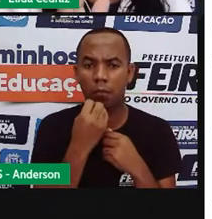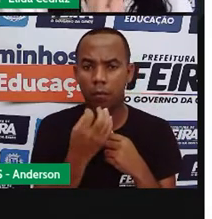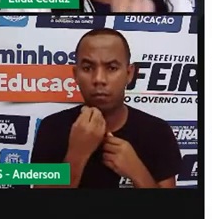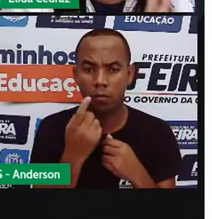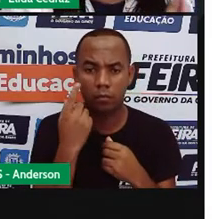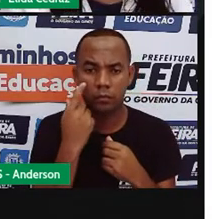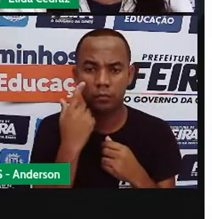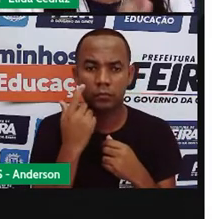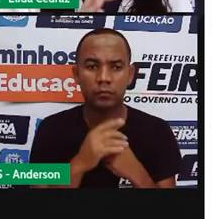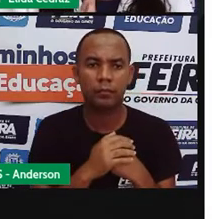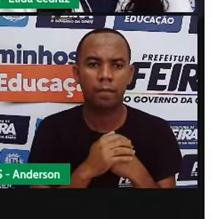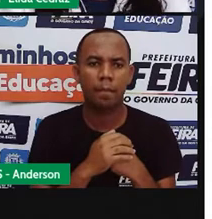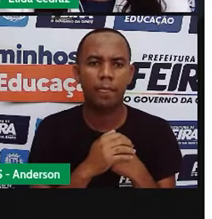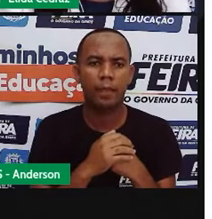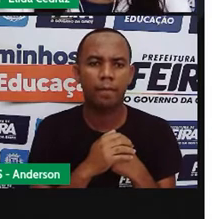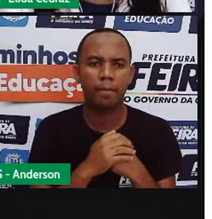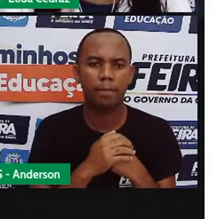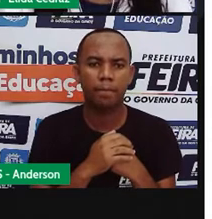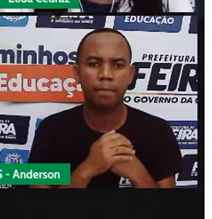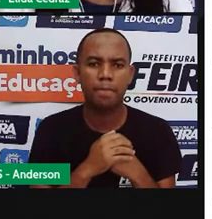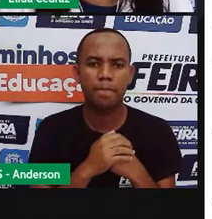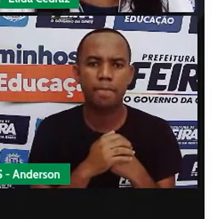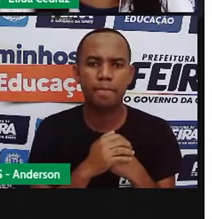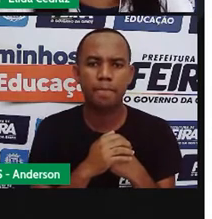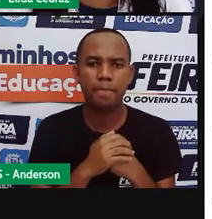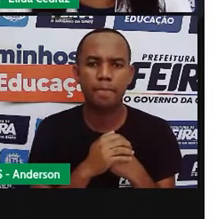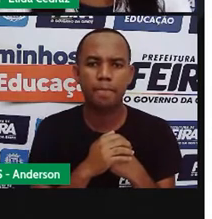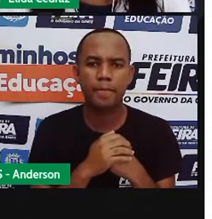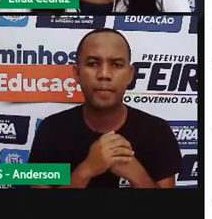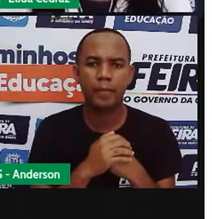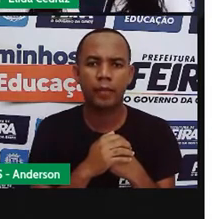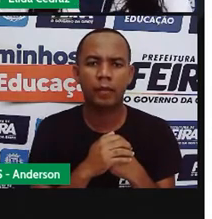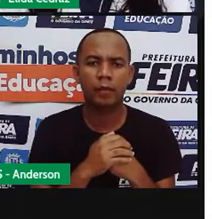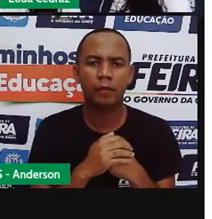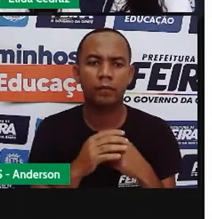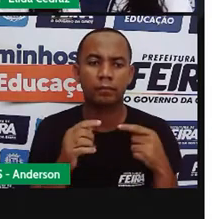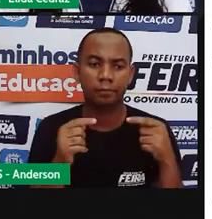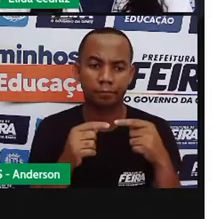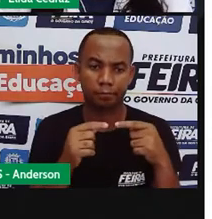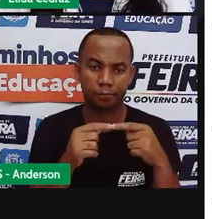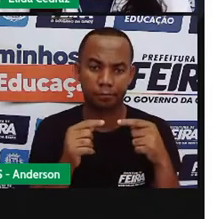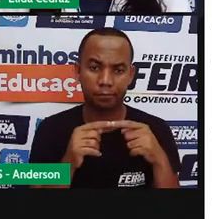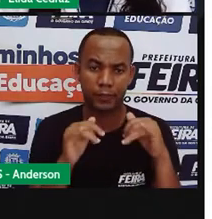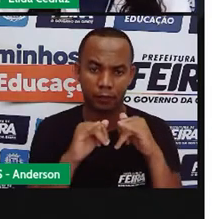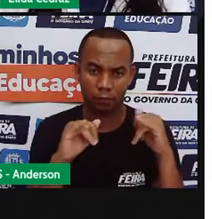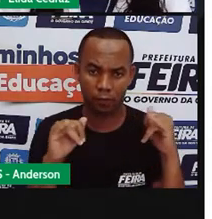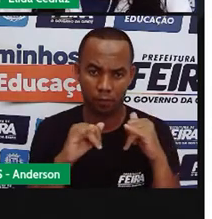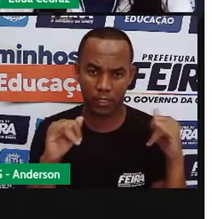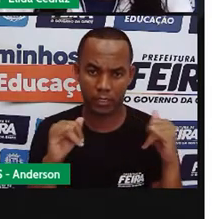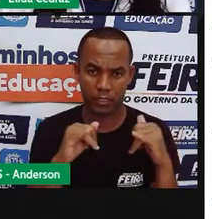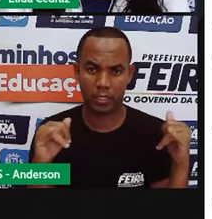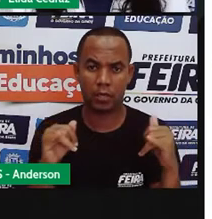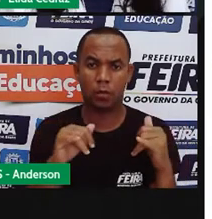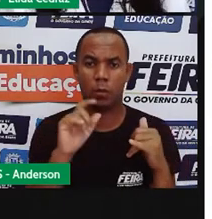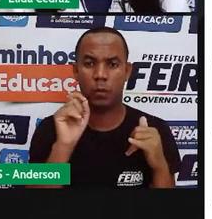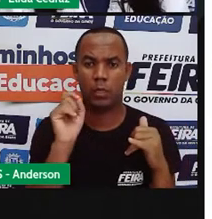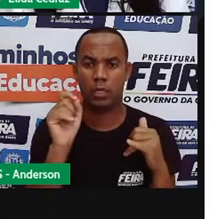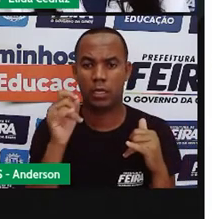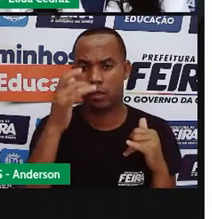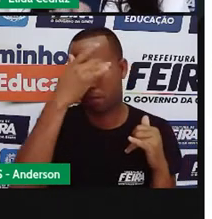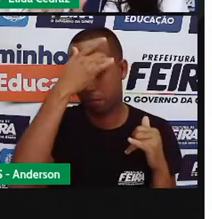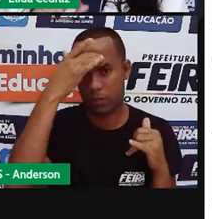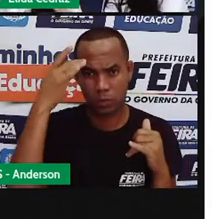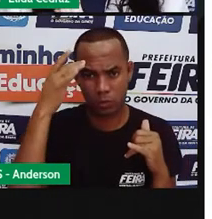se tratar. De acordo com o artigo do InfoCoala, estes são os principais fatores que levam as